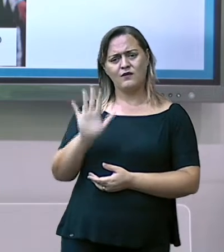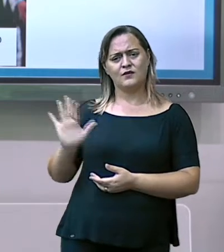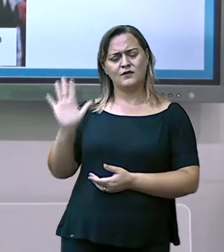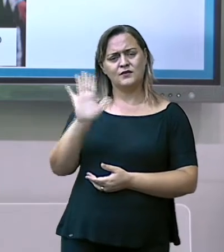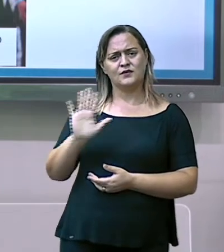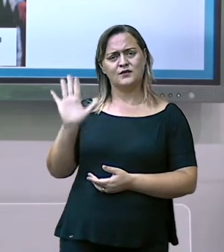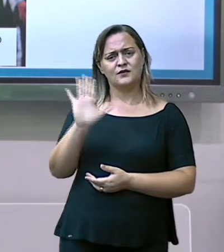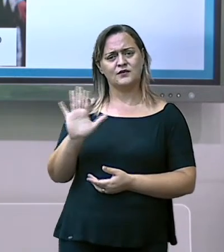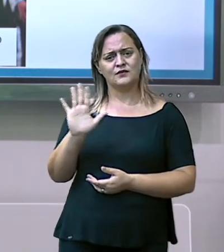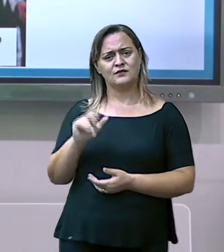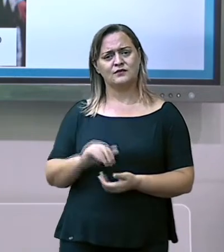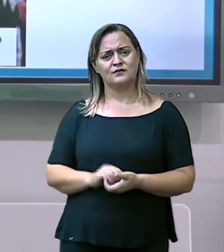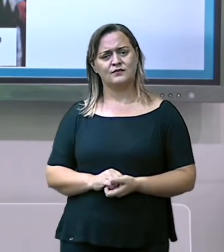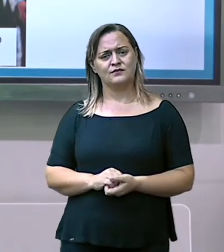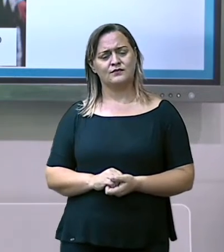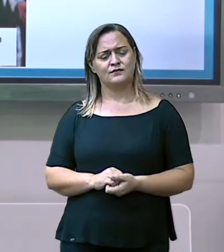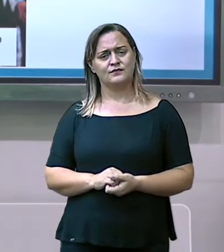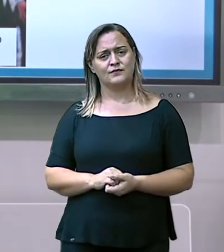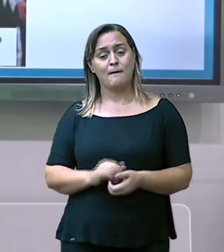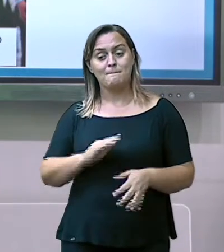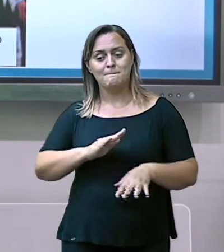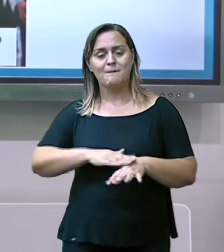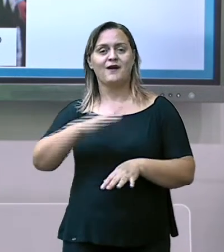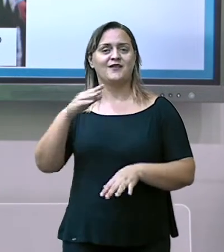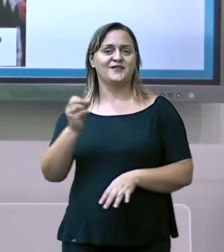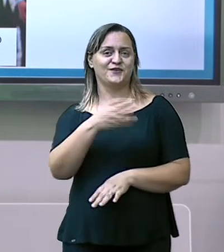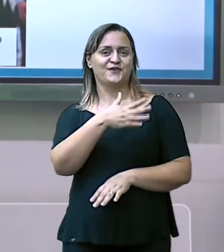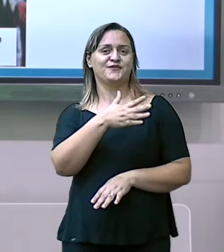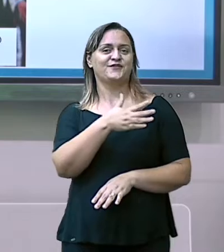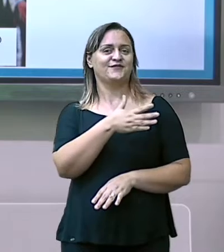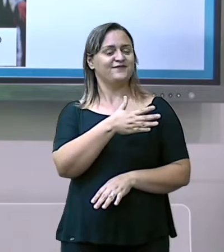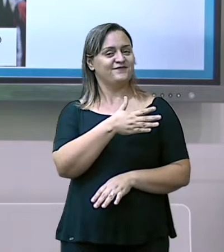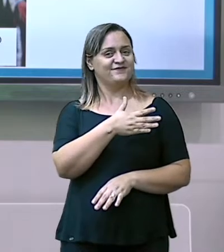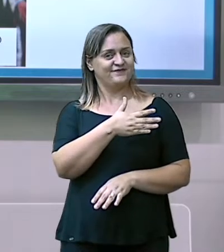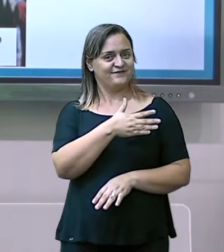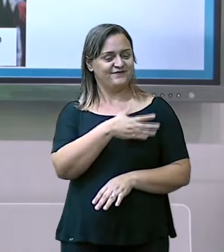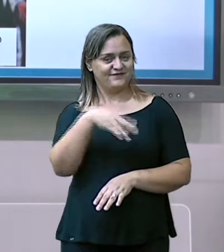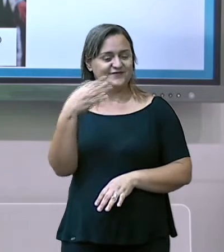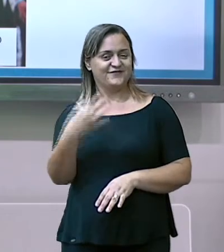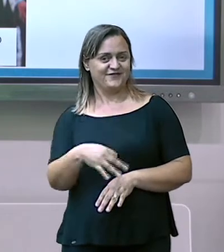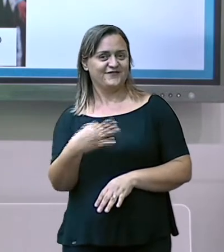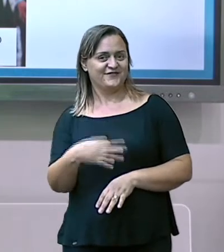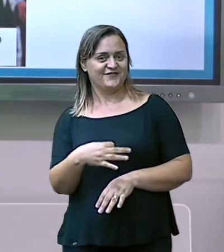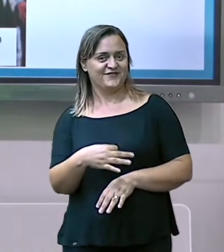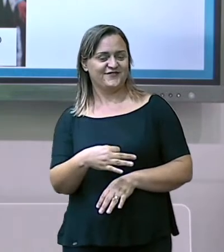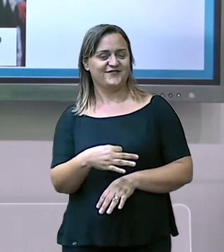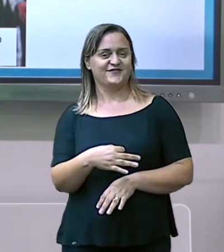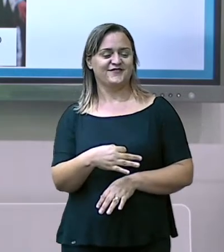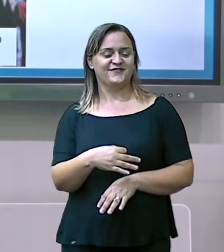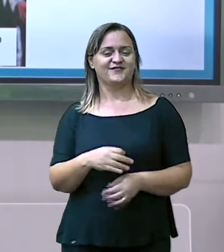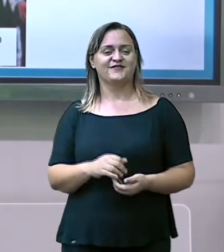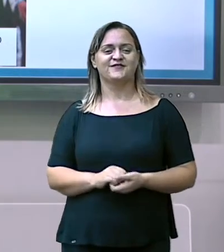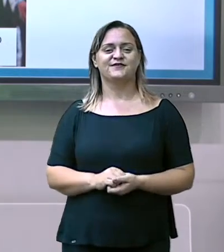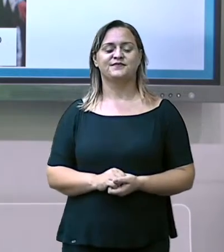Novíssimo mundo. Certo? Eliane não esqueceu ninguém?